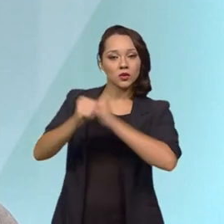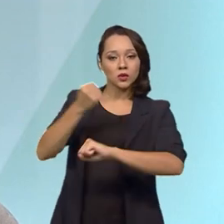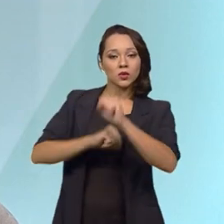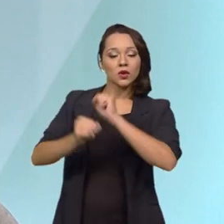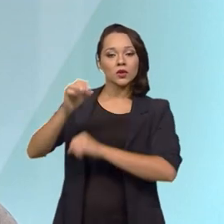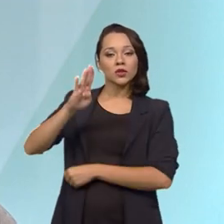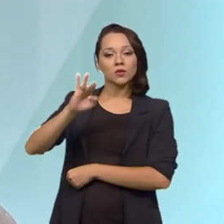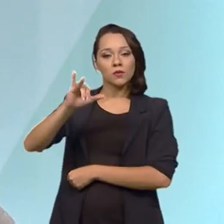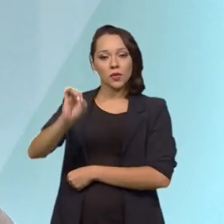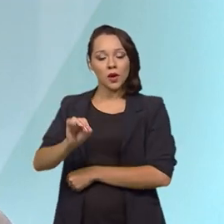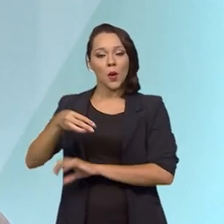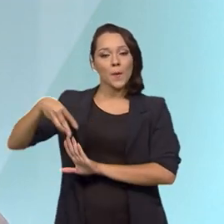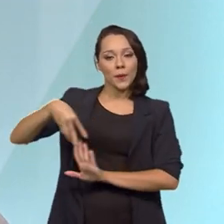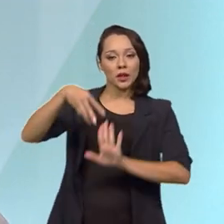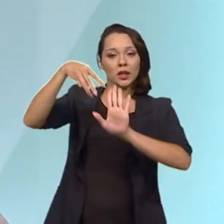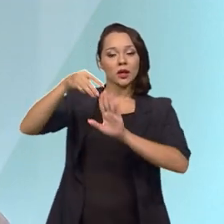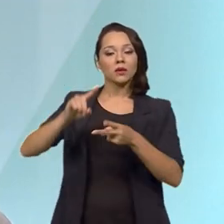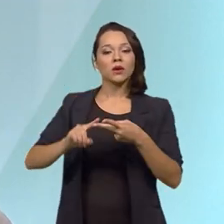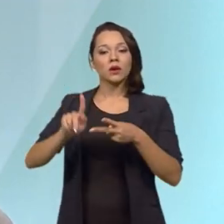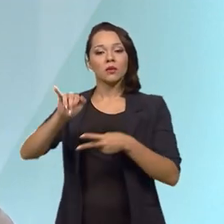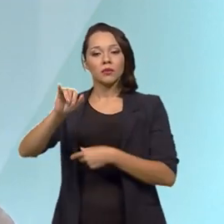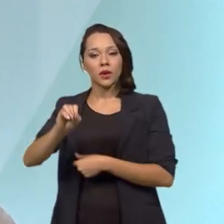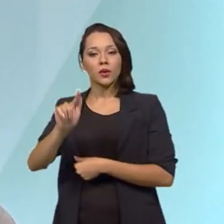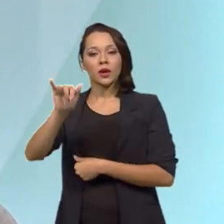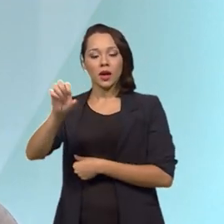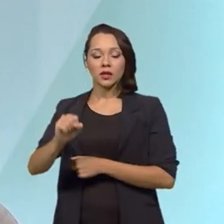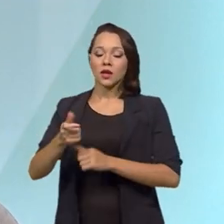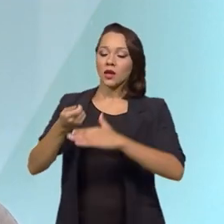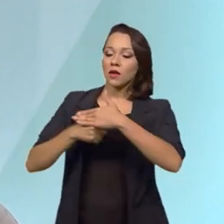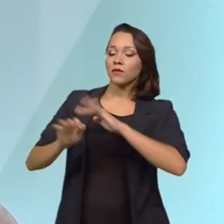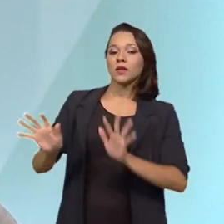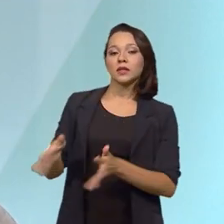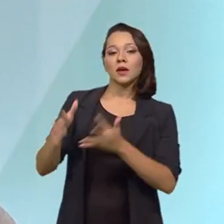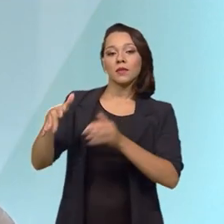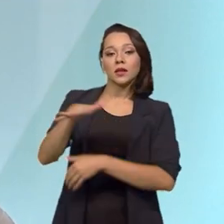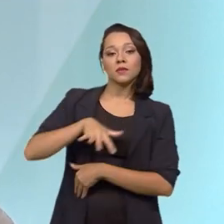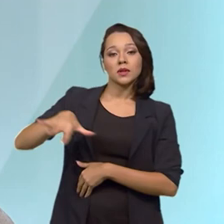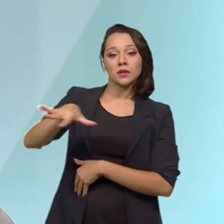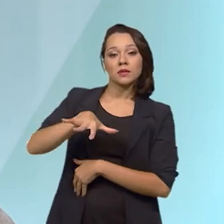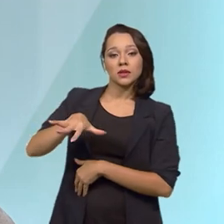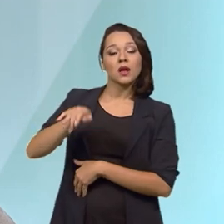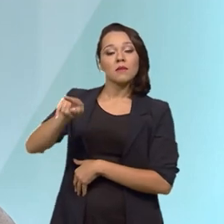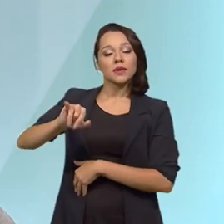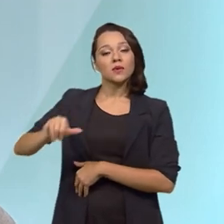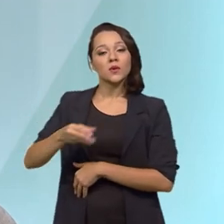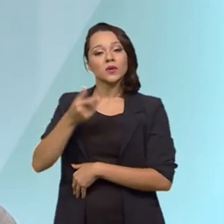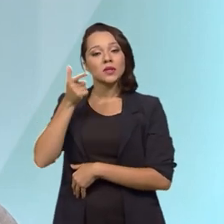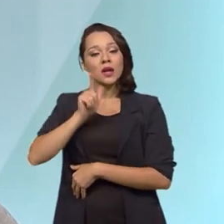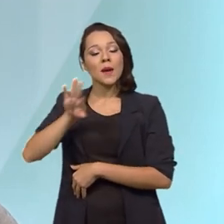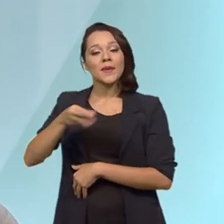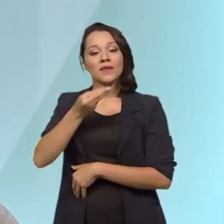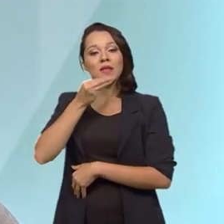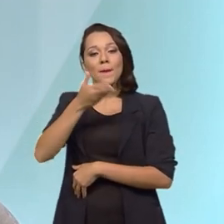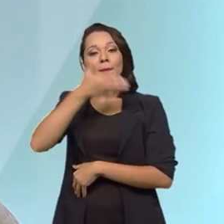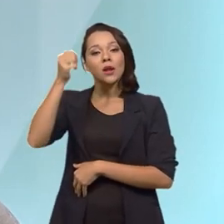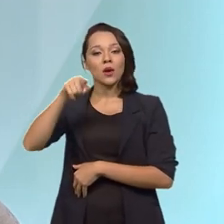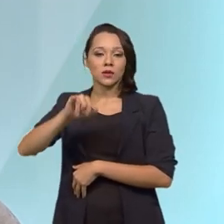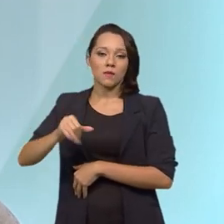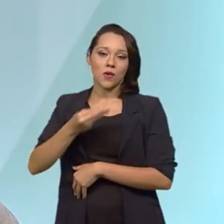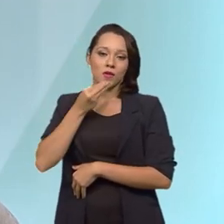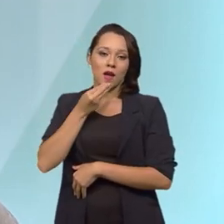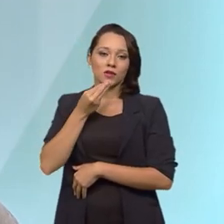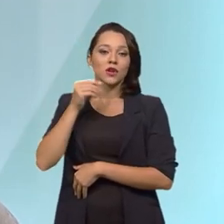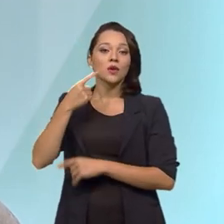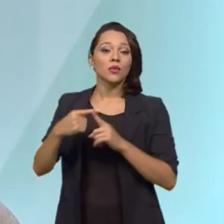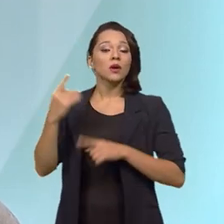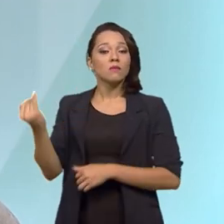biometano e biogás e financiamentos específicos para esse setor, para que esse setor aproveite essa oportunidade que é